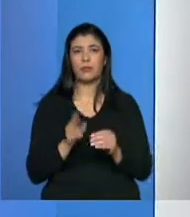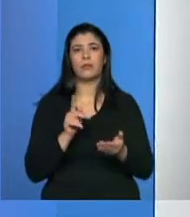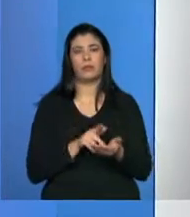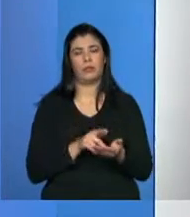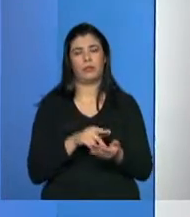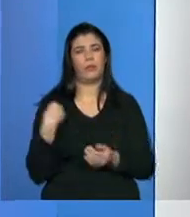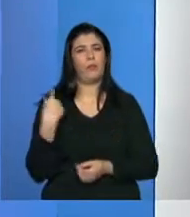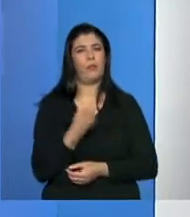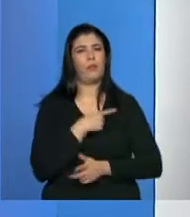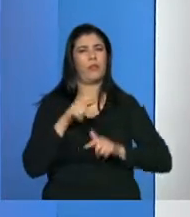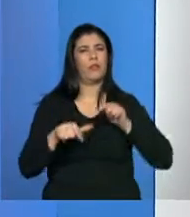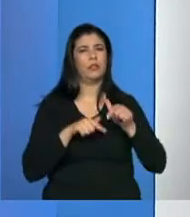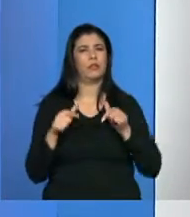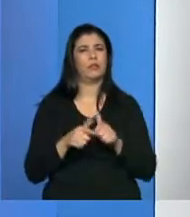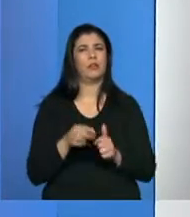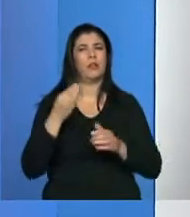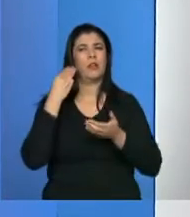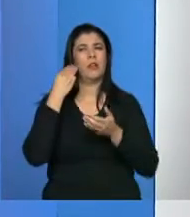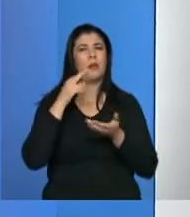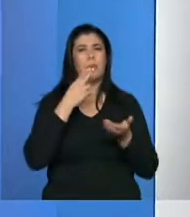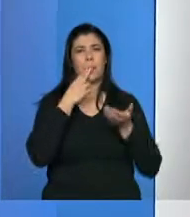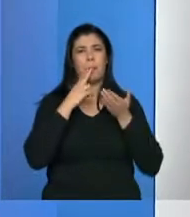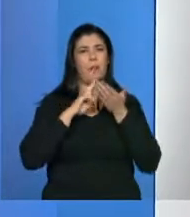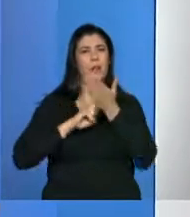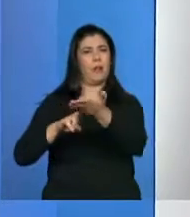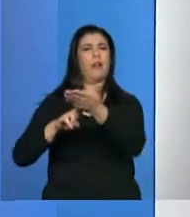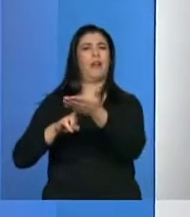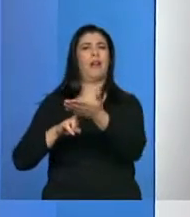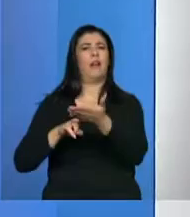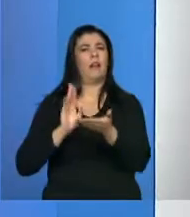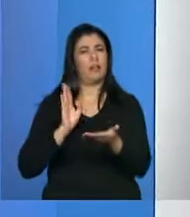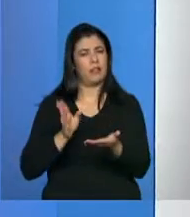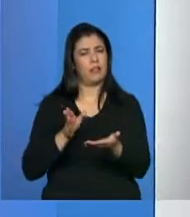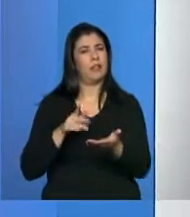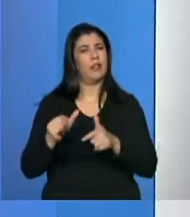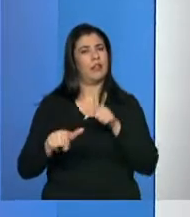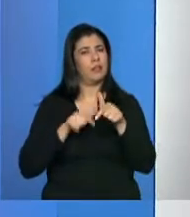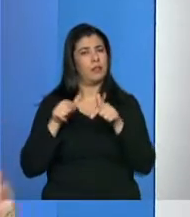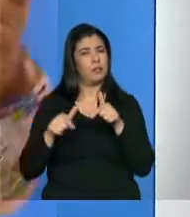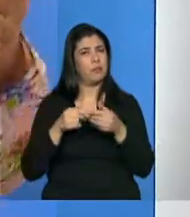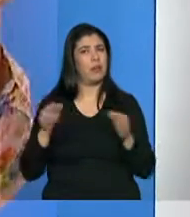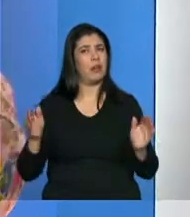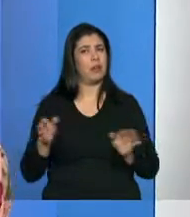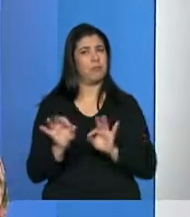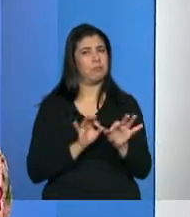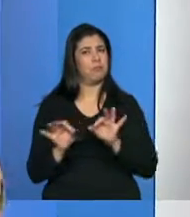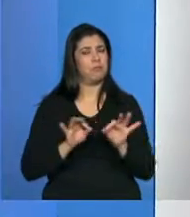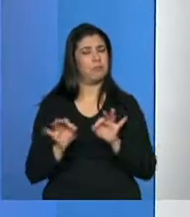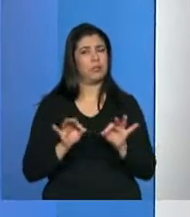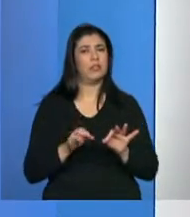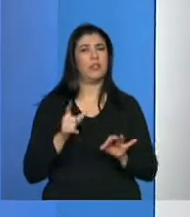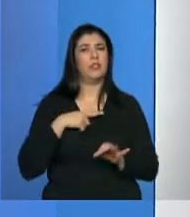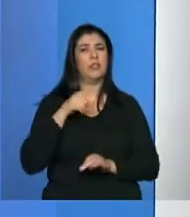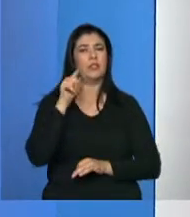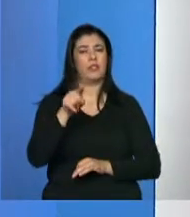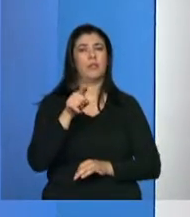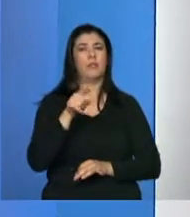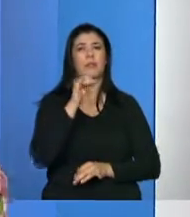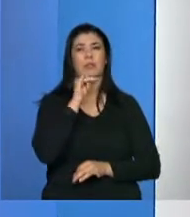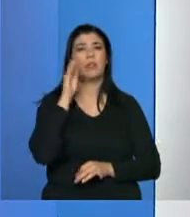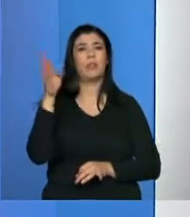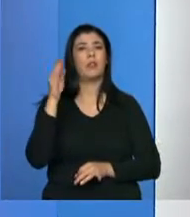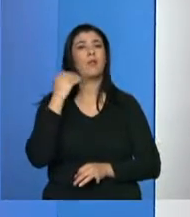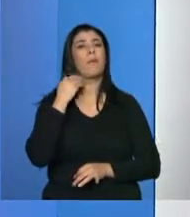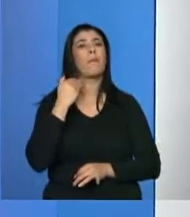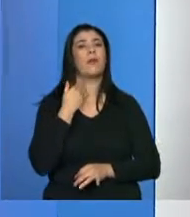a gente trabalha, quer dizer, a gente manda cartas para as famílias, a gente tem todo um trabalho para elas virem atualizar. Você, muitas vezes, faz um cadastro no banco, por exemplo,